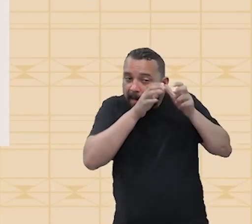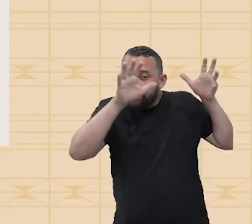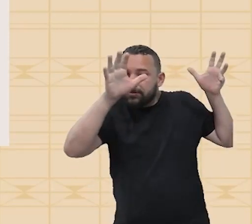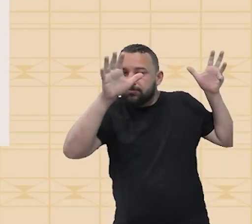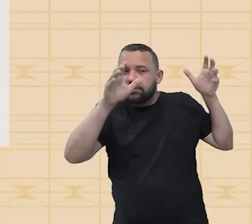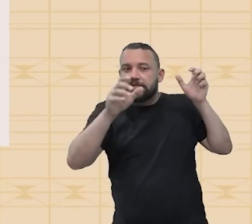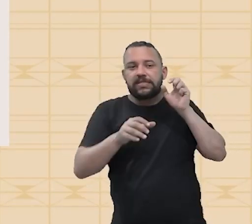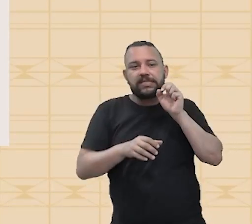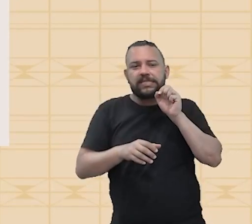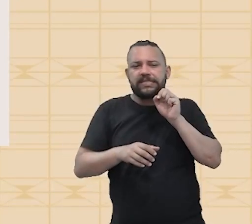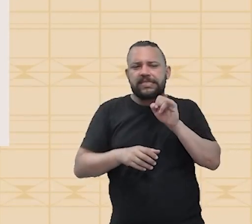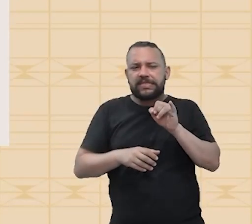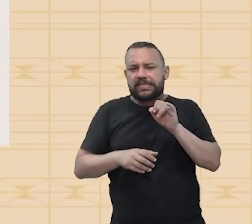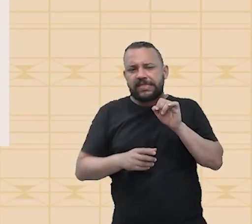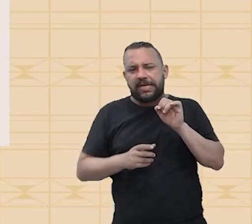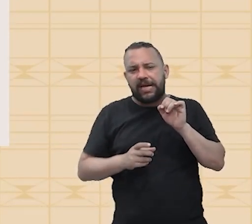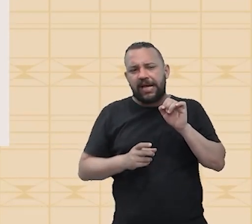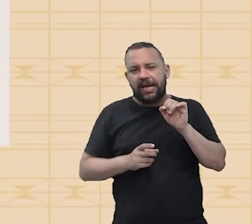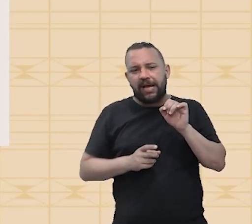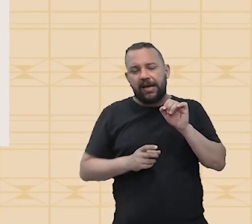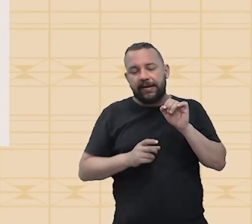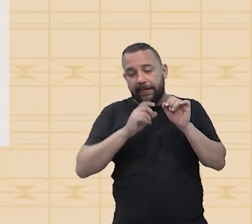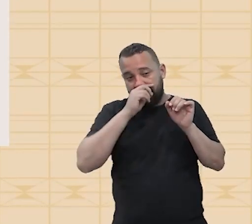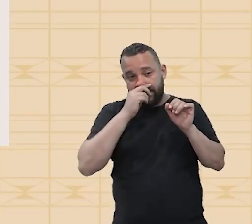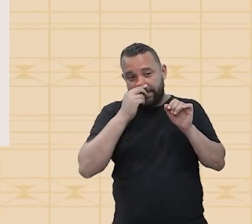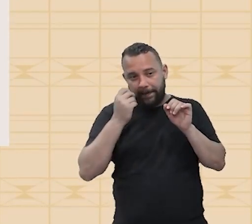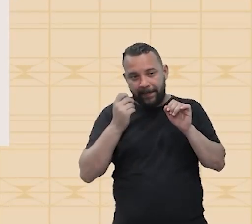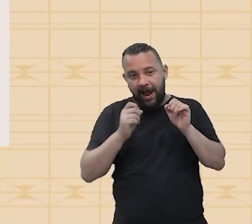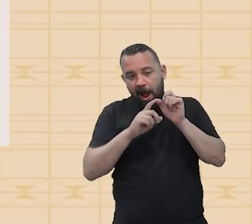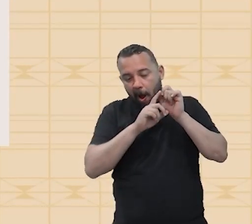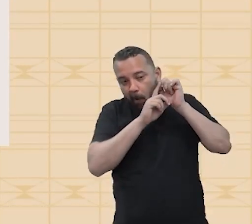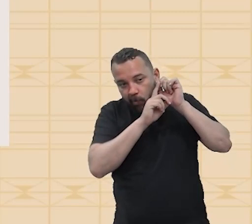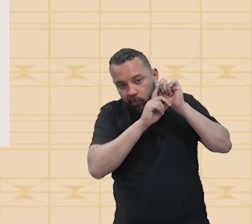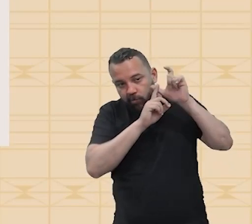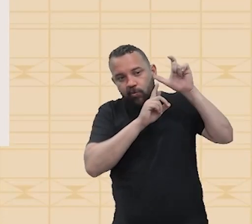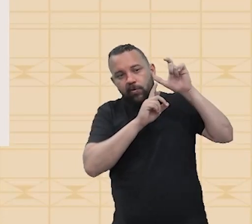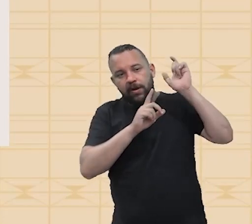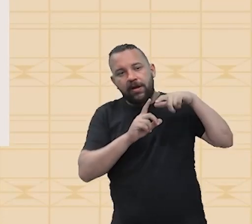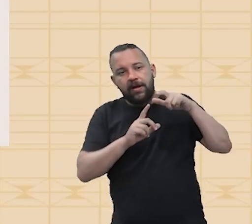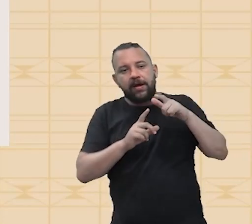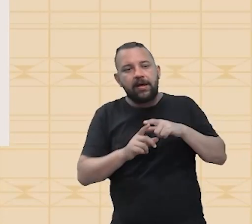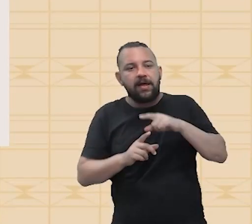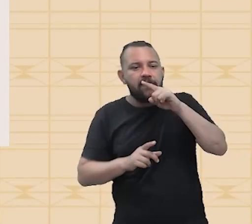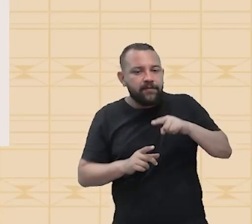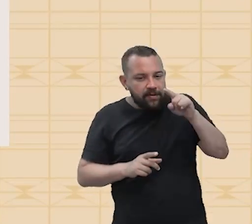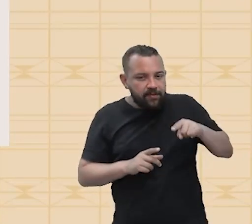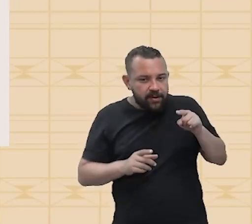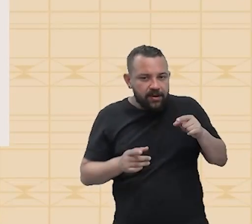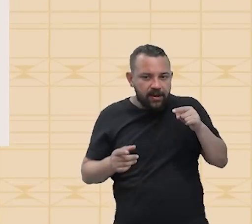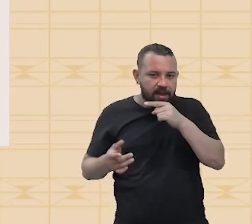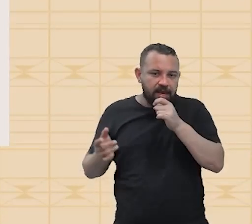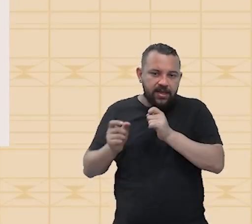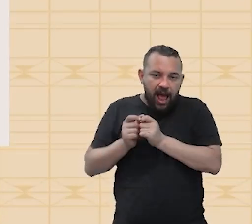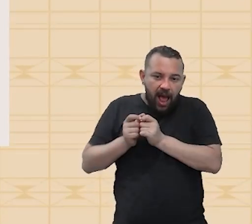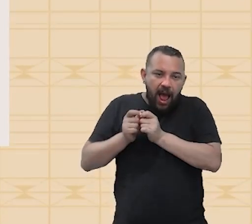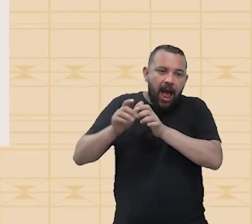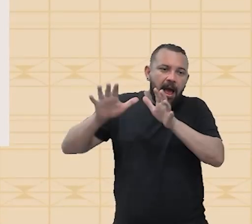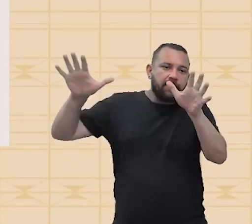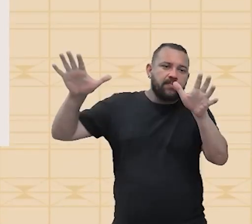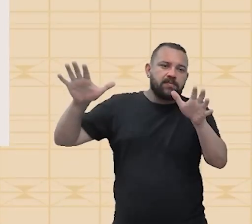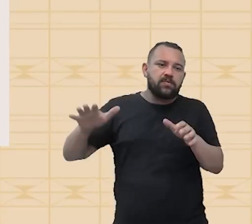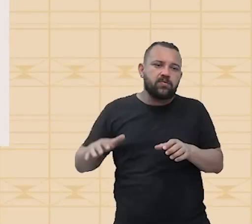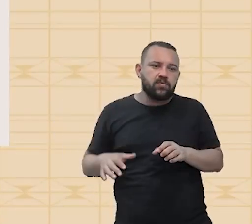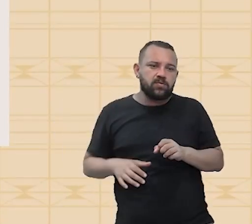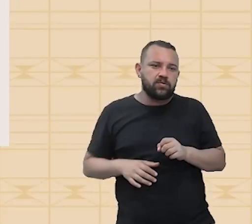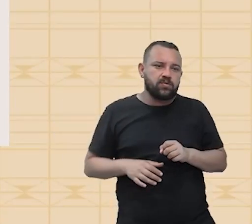Enquanto a altura estava associada à frequência, a intensidade está associada à amplitude. Então, um